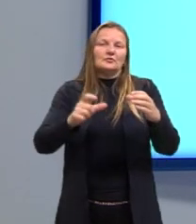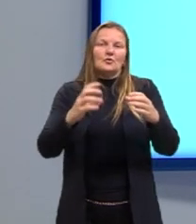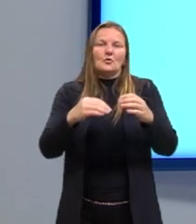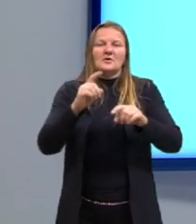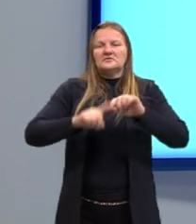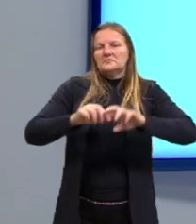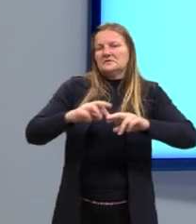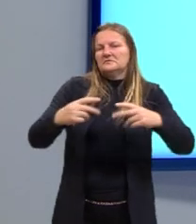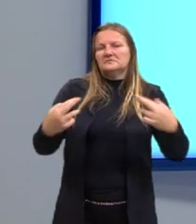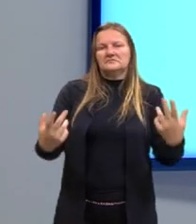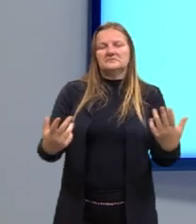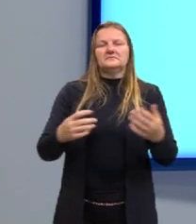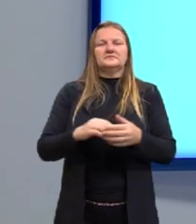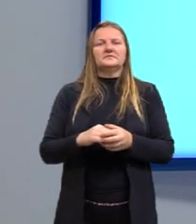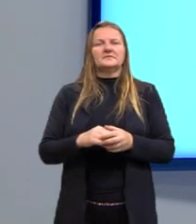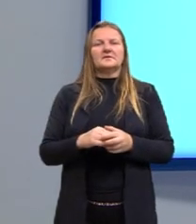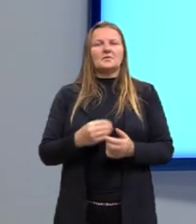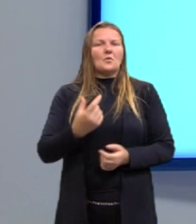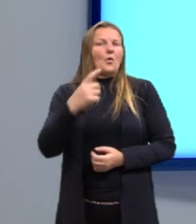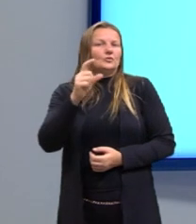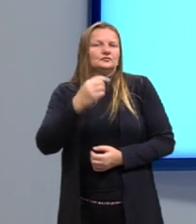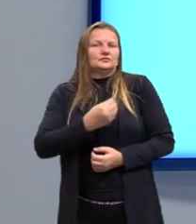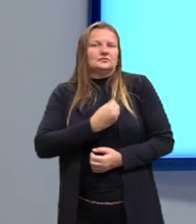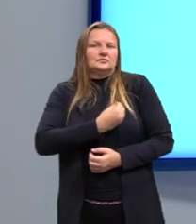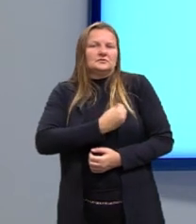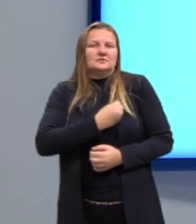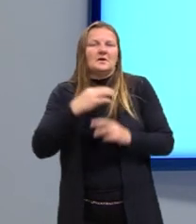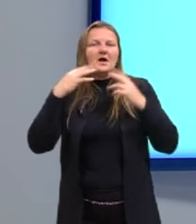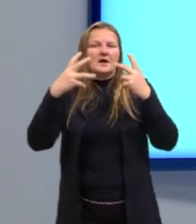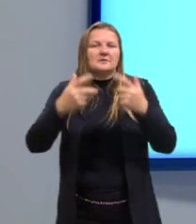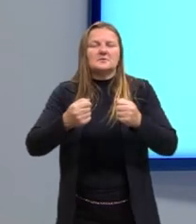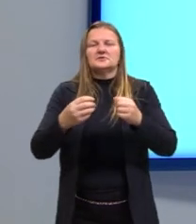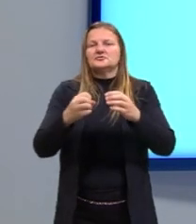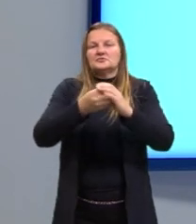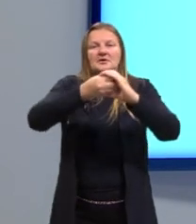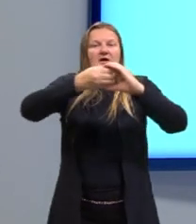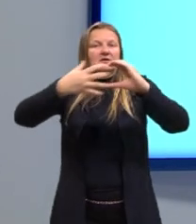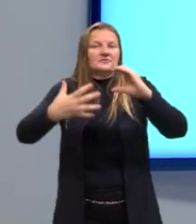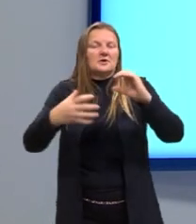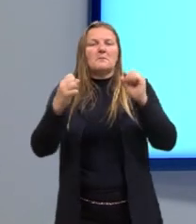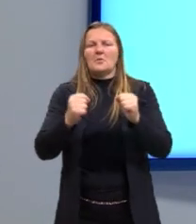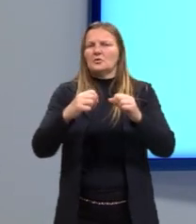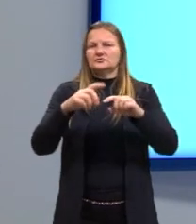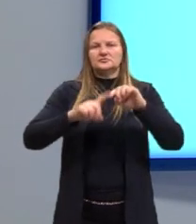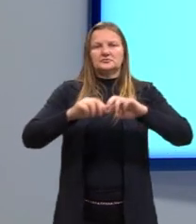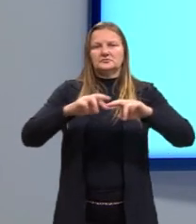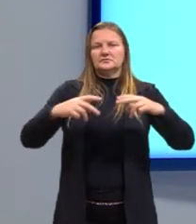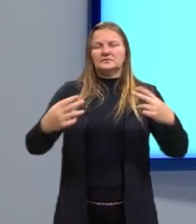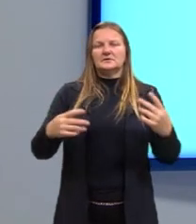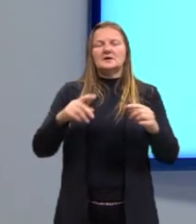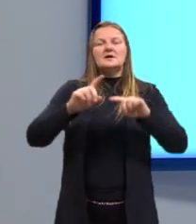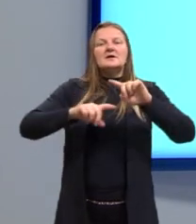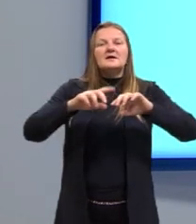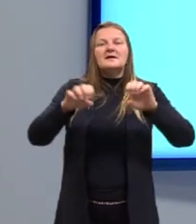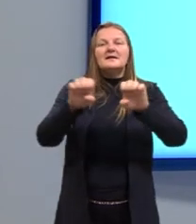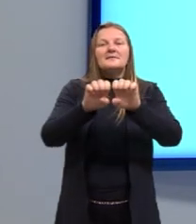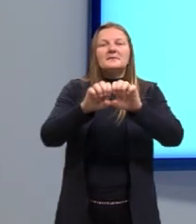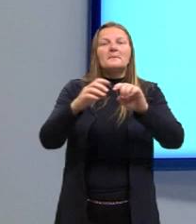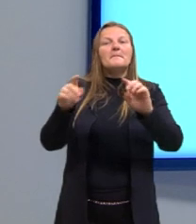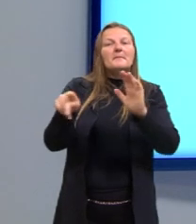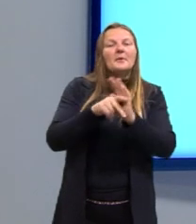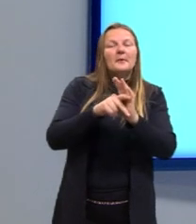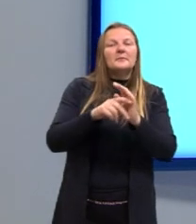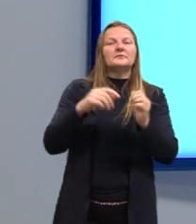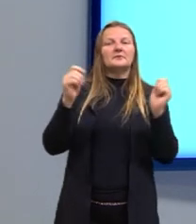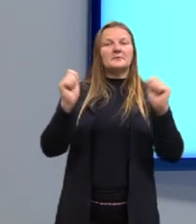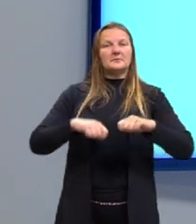objetos, outros seres vivos, né, também, desde que esses elementos do conjunto, eles